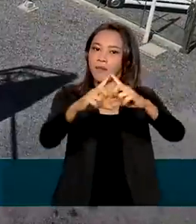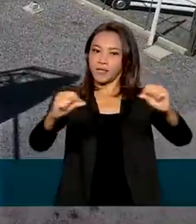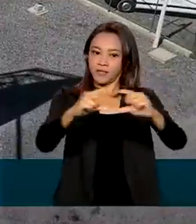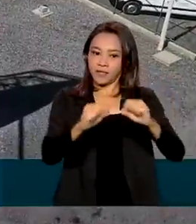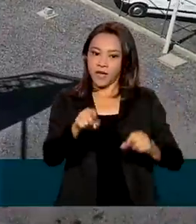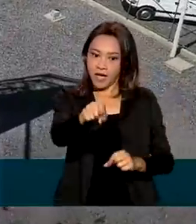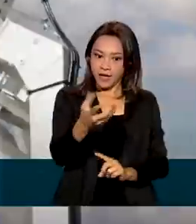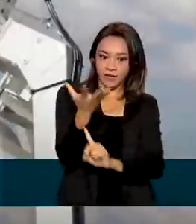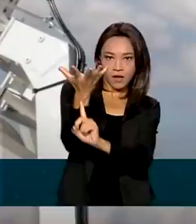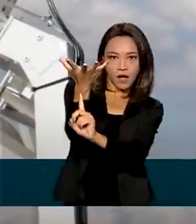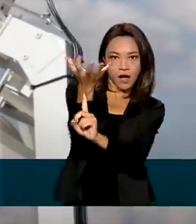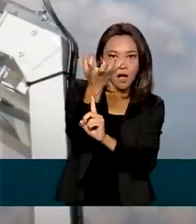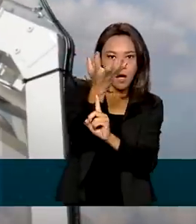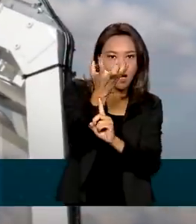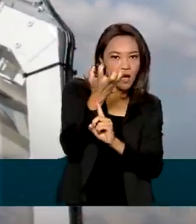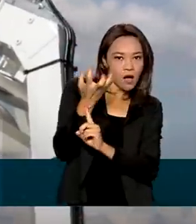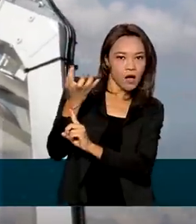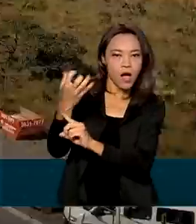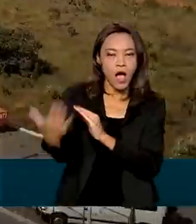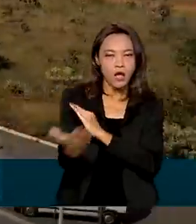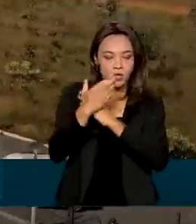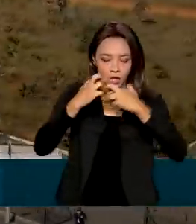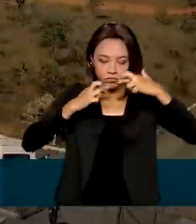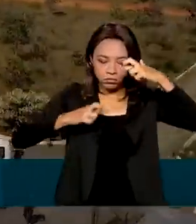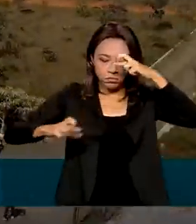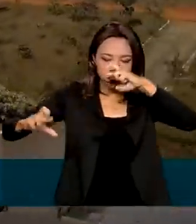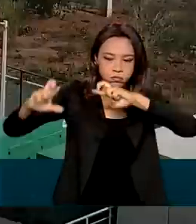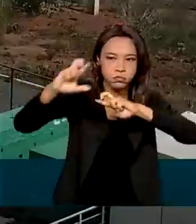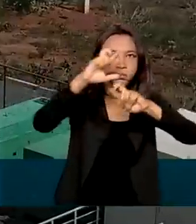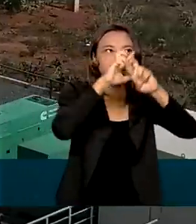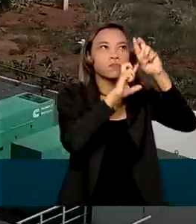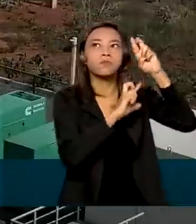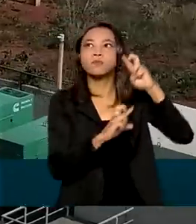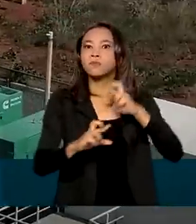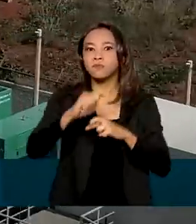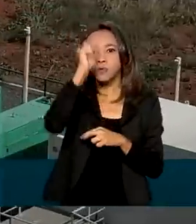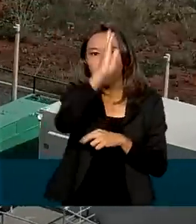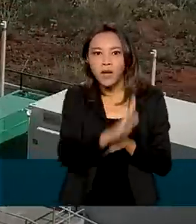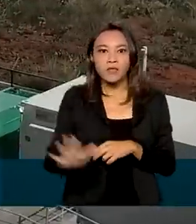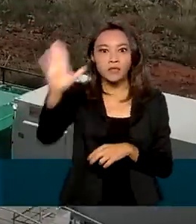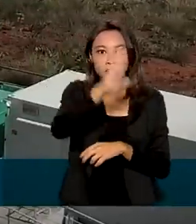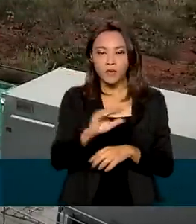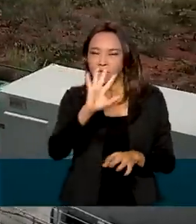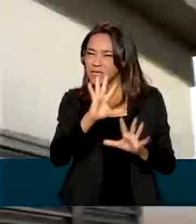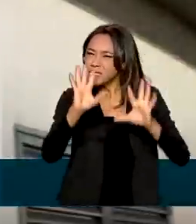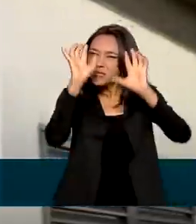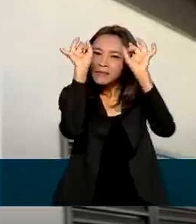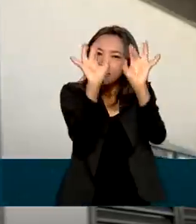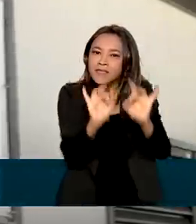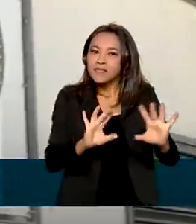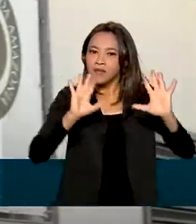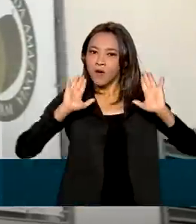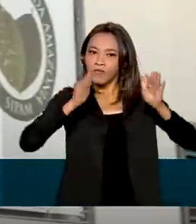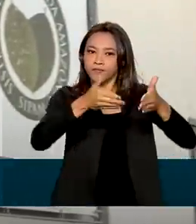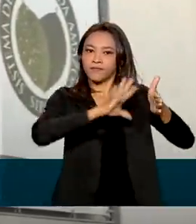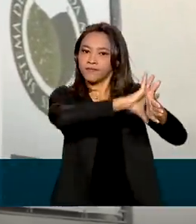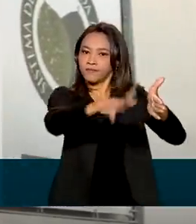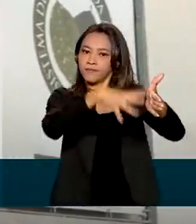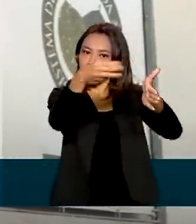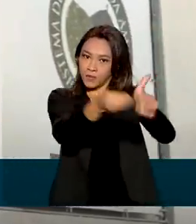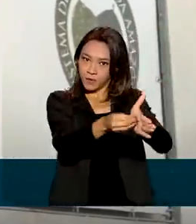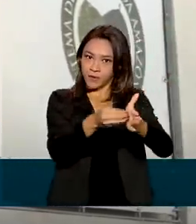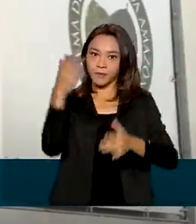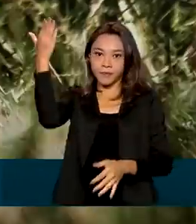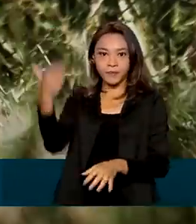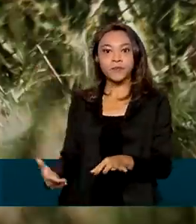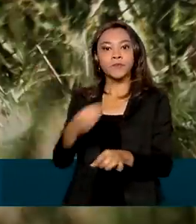A antena vai ampliar a vigilância de todo o território brasileiro, em especial na Amazônia. Para o ministro,